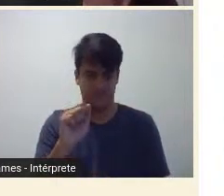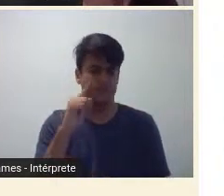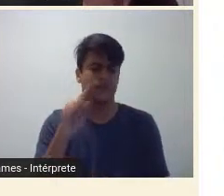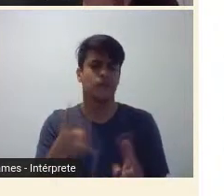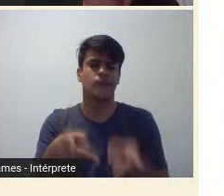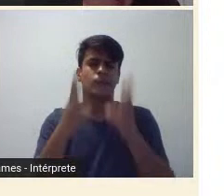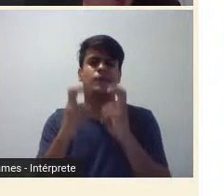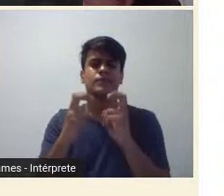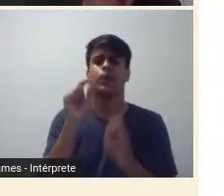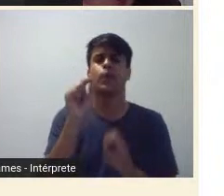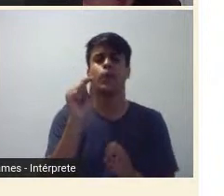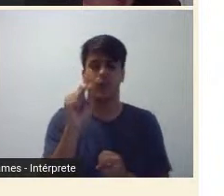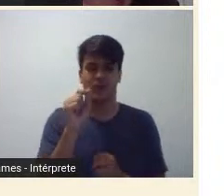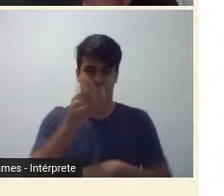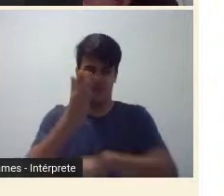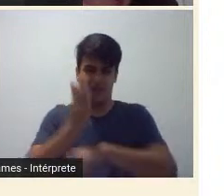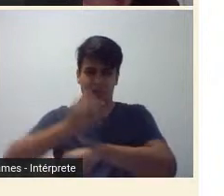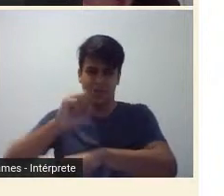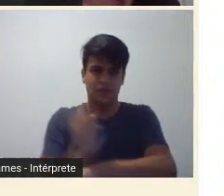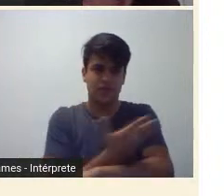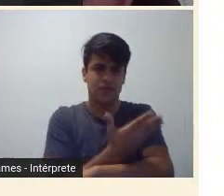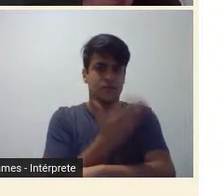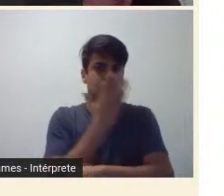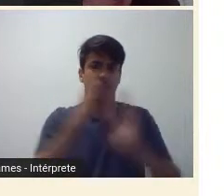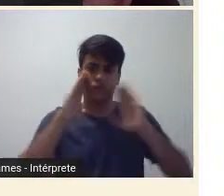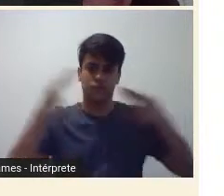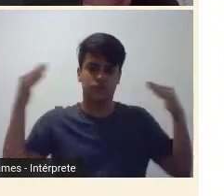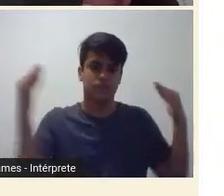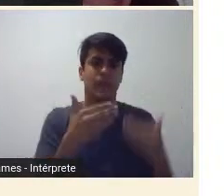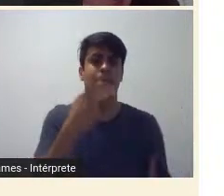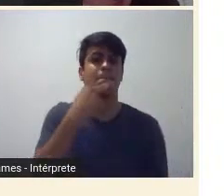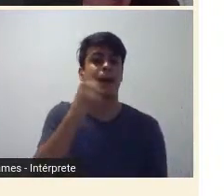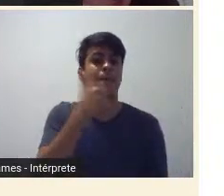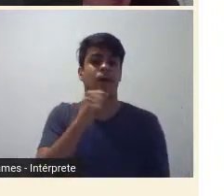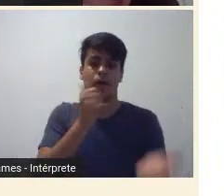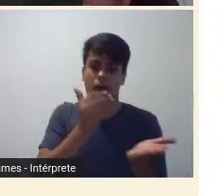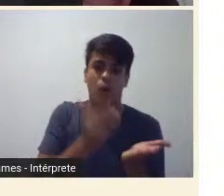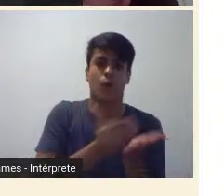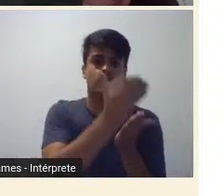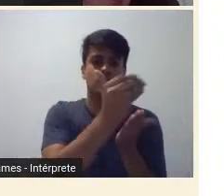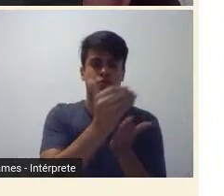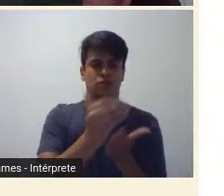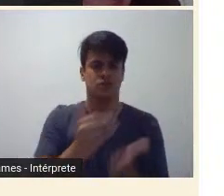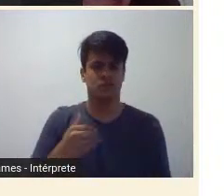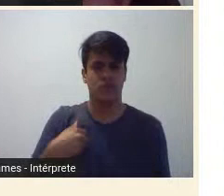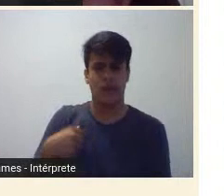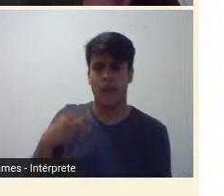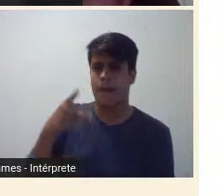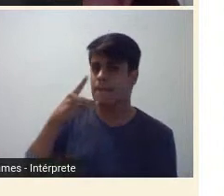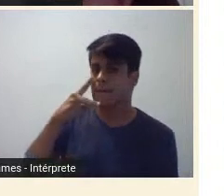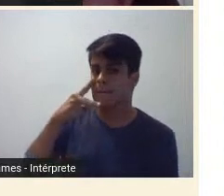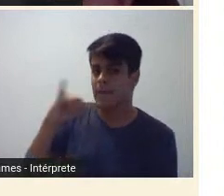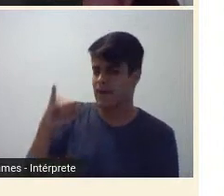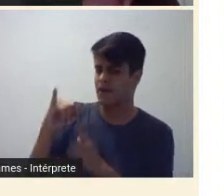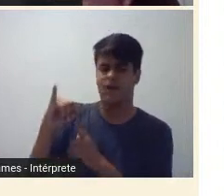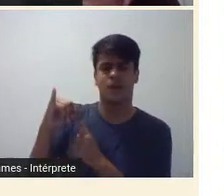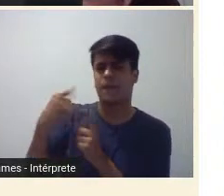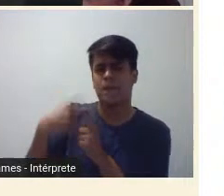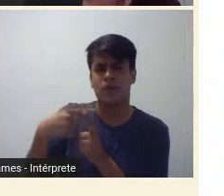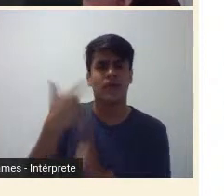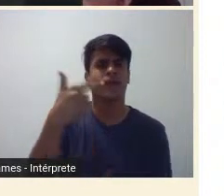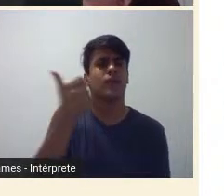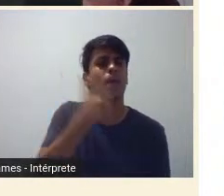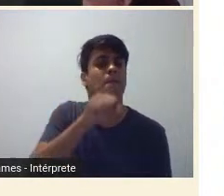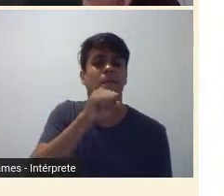modernismo está sempre associada a pais fundadores, e aqui eu friso também o termo pai, não existem mães fundadoras, né,